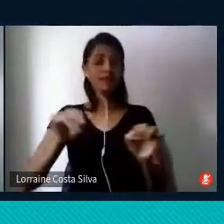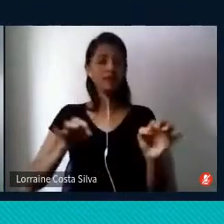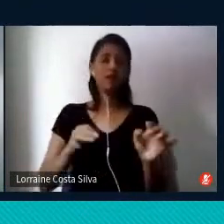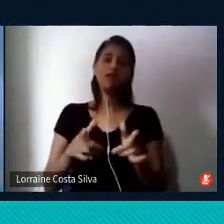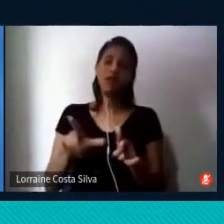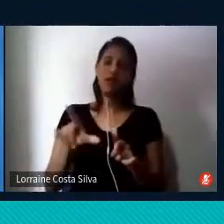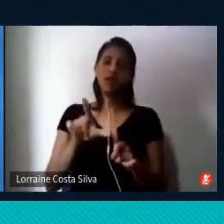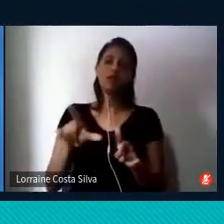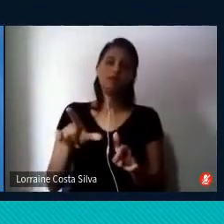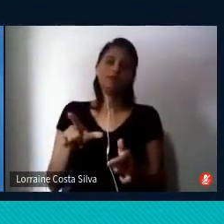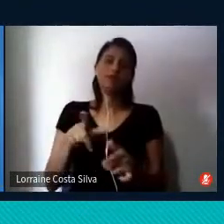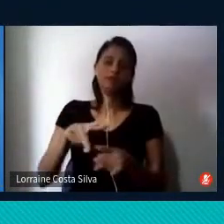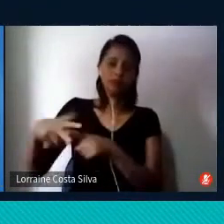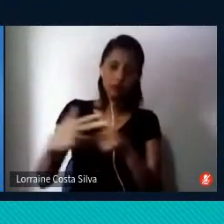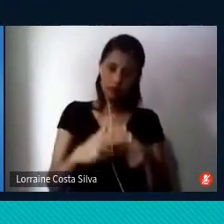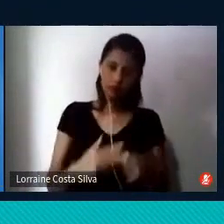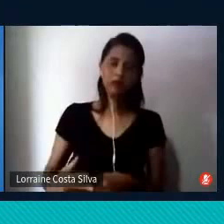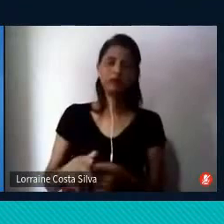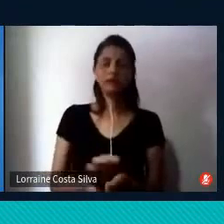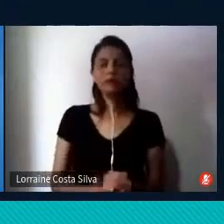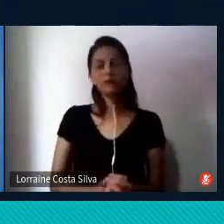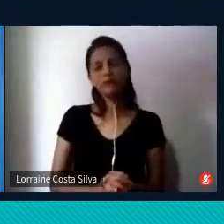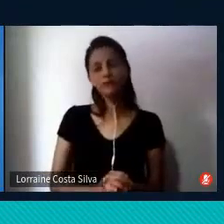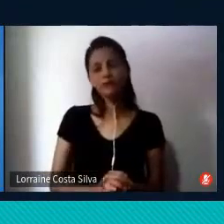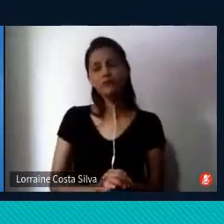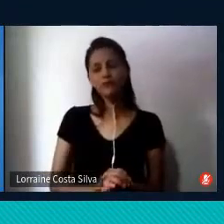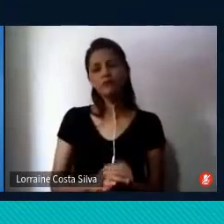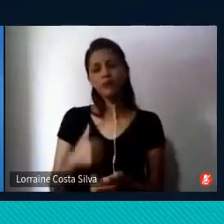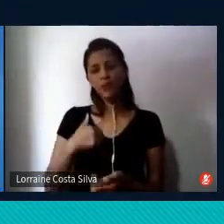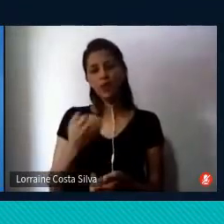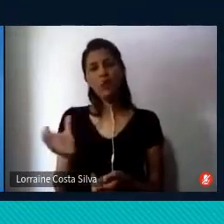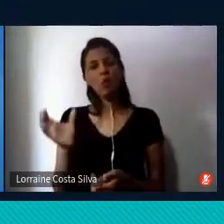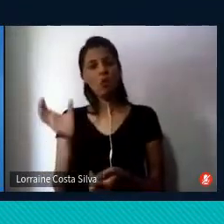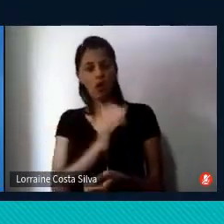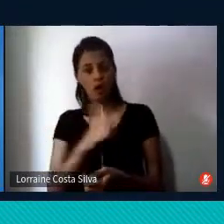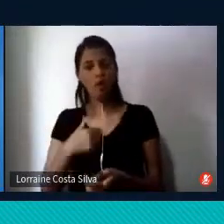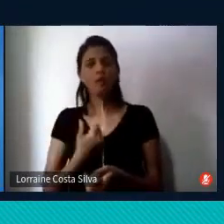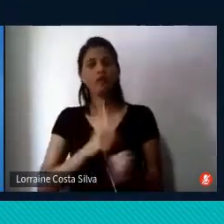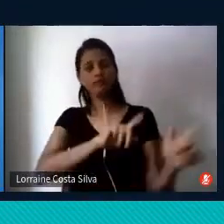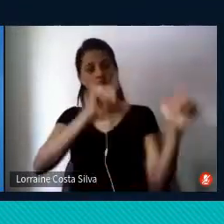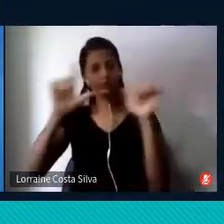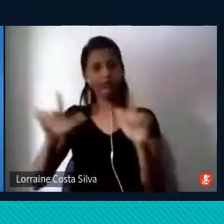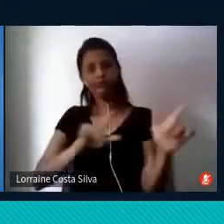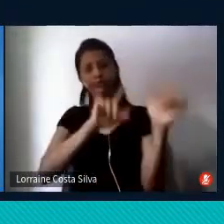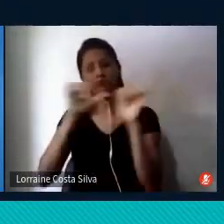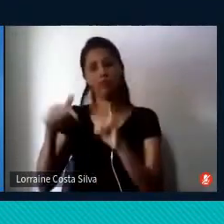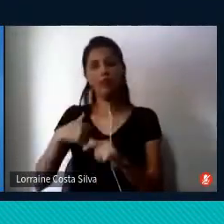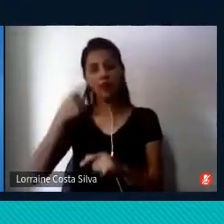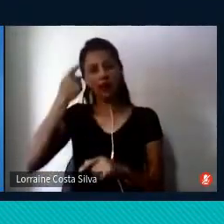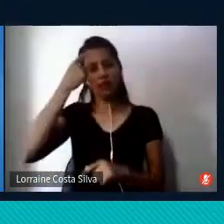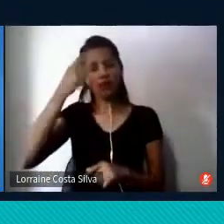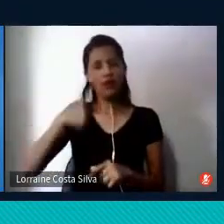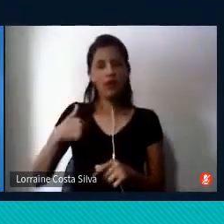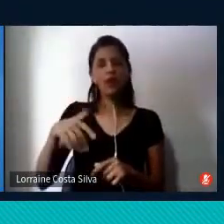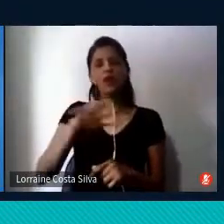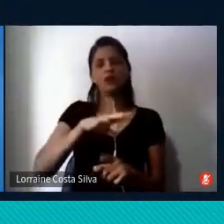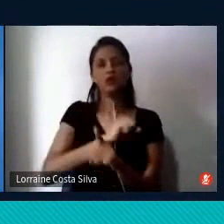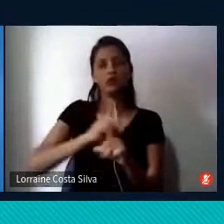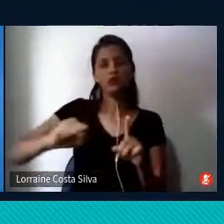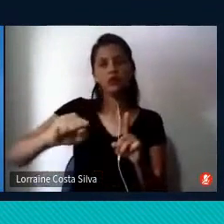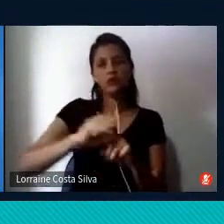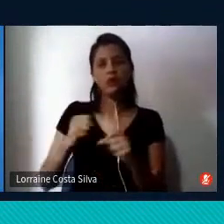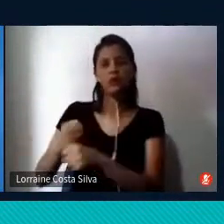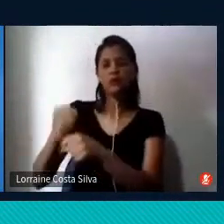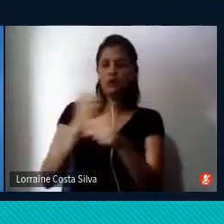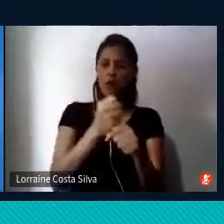Próximo. Então, bom, eu vou passar rapidamente, por conta do tempo, a ideia é trabalhar com uma sociologia da construção dos problemas públicos ou dos